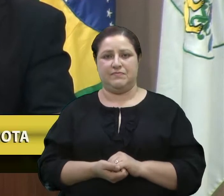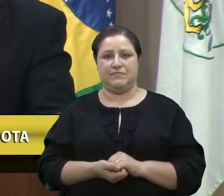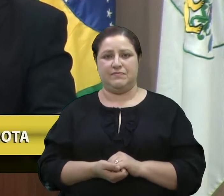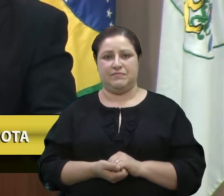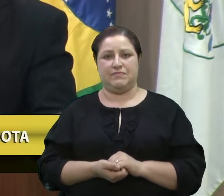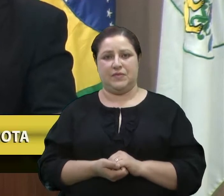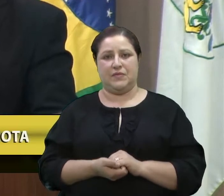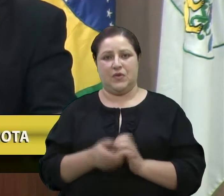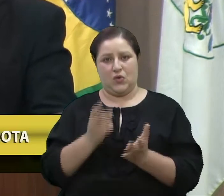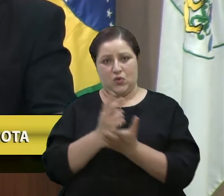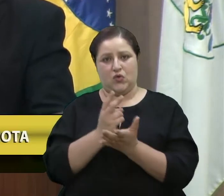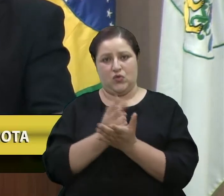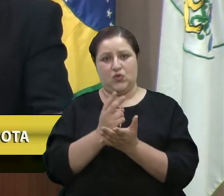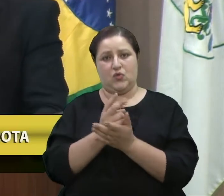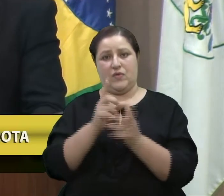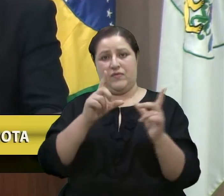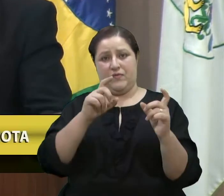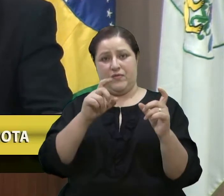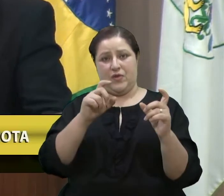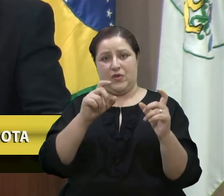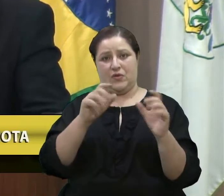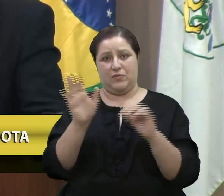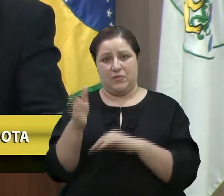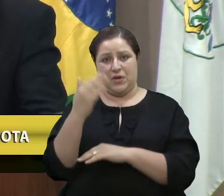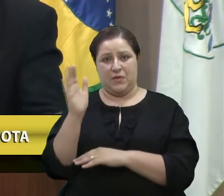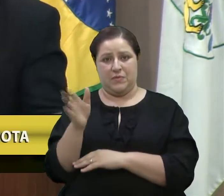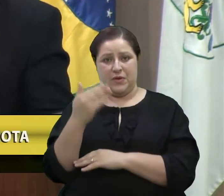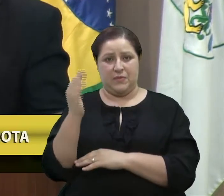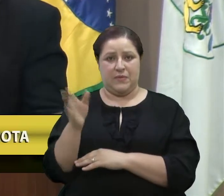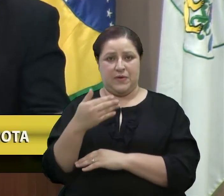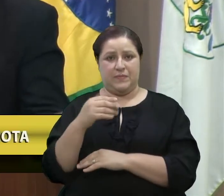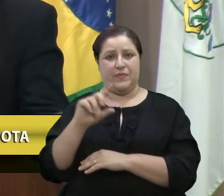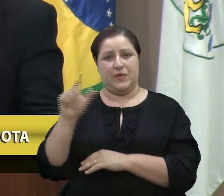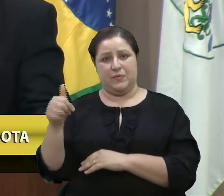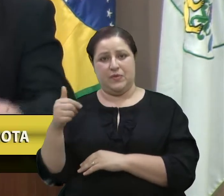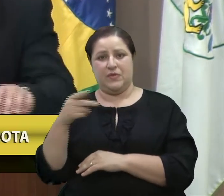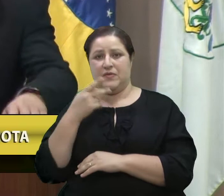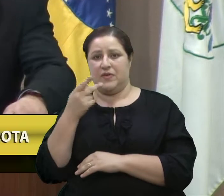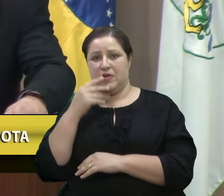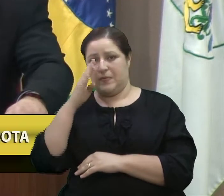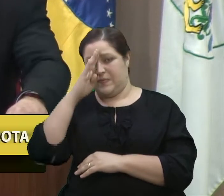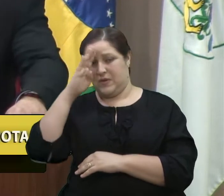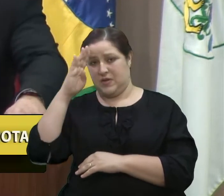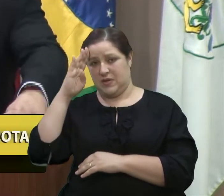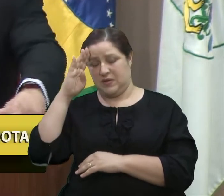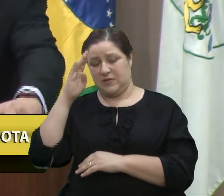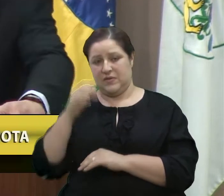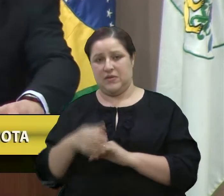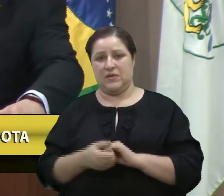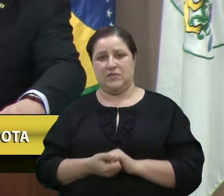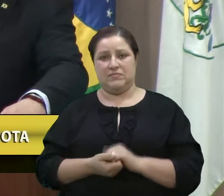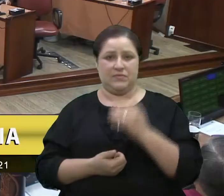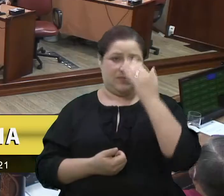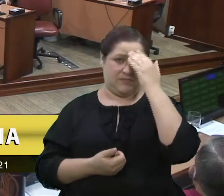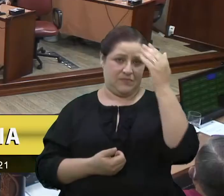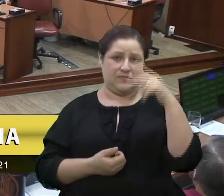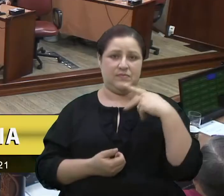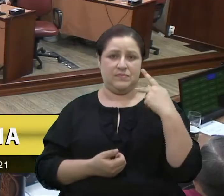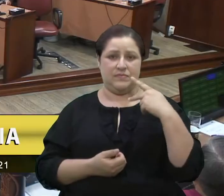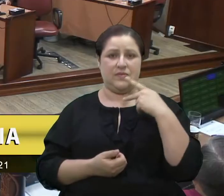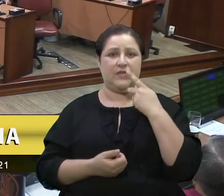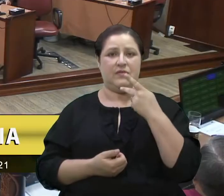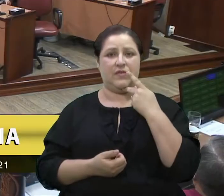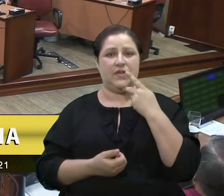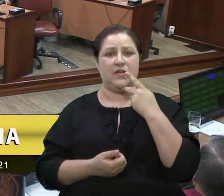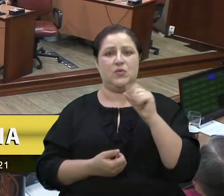Pode continuar passando as fotos e ele passa a parte, vereador Bressan. Uma parte, senhor vereador. Obrigado, vereador Fontenel. Eu só gostaria de relatar,